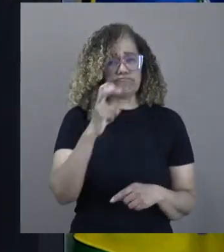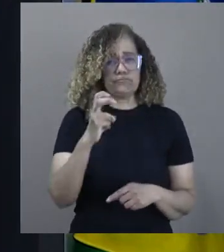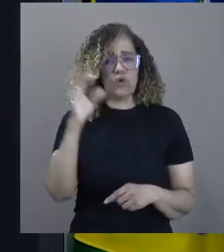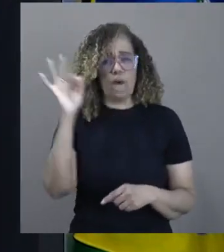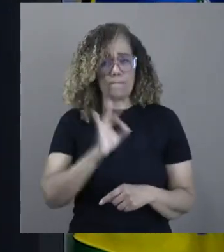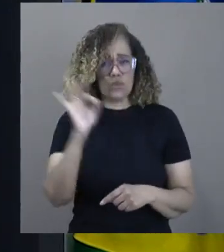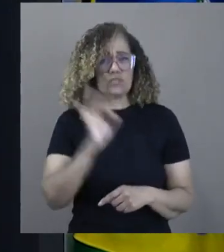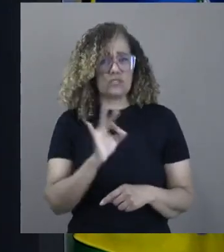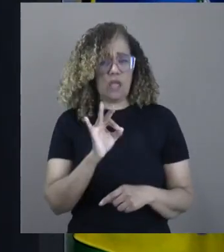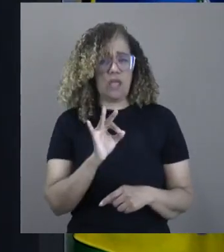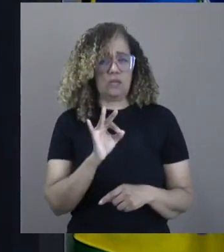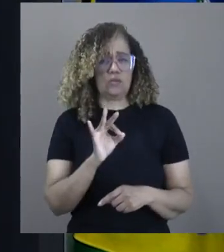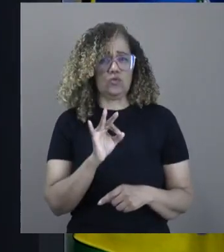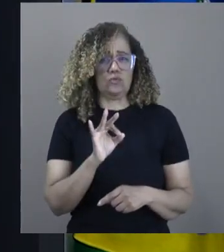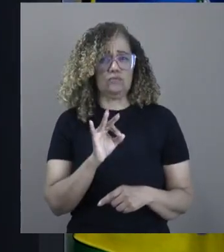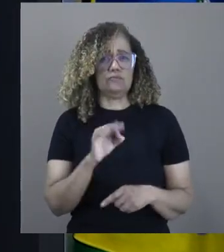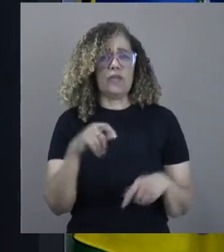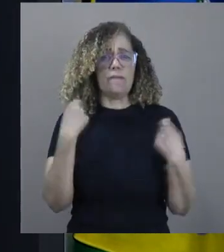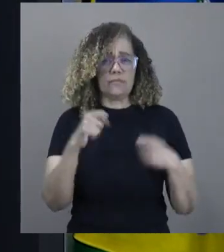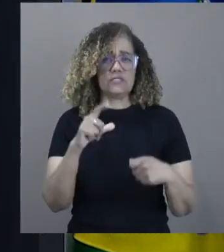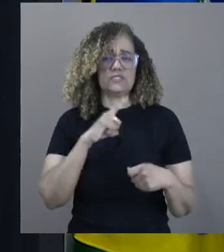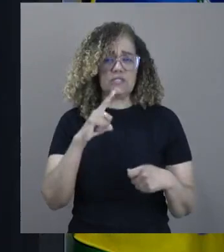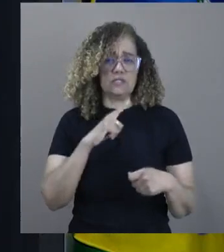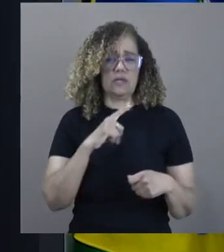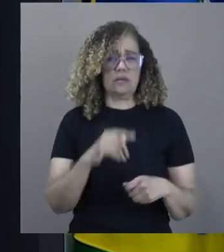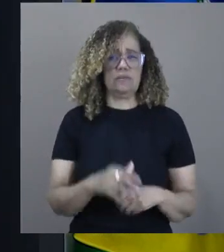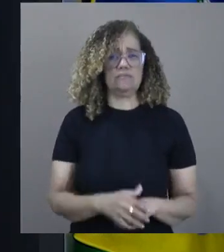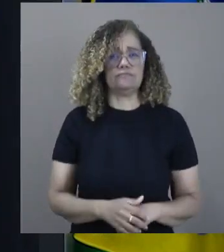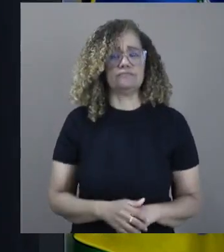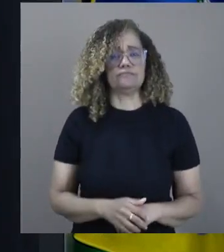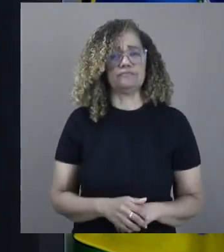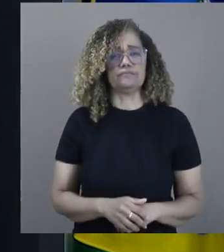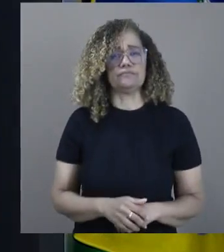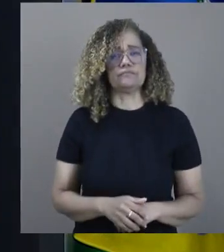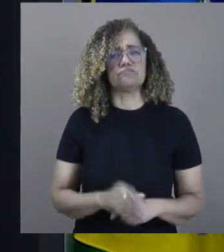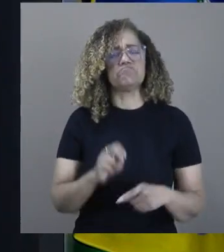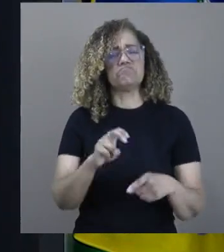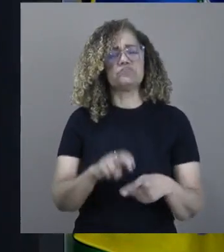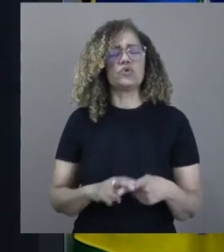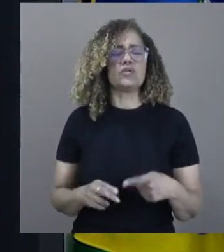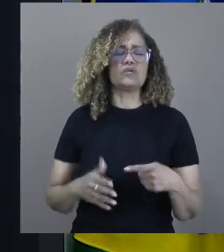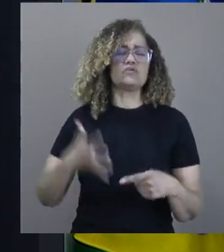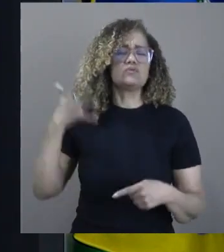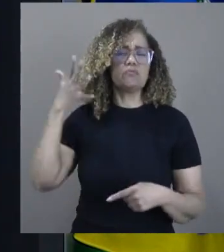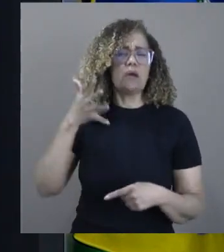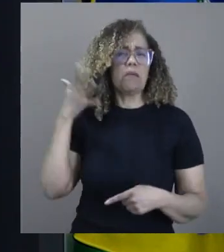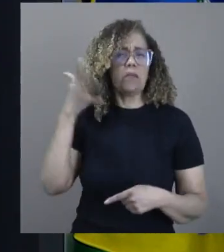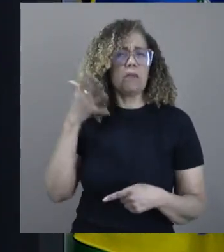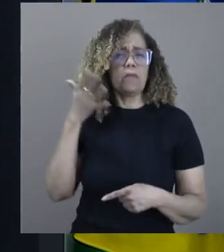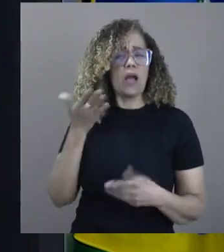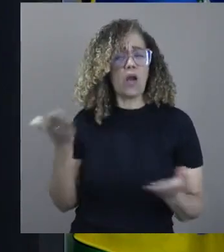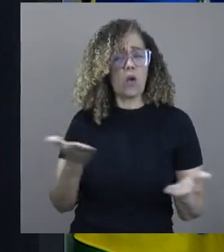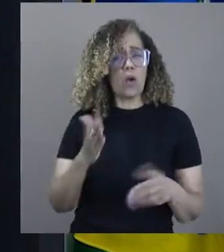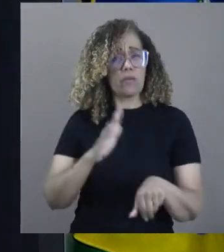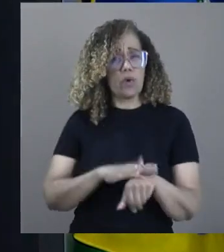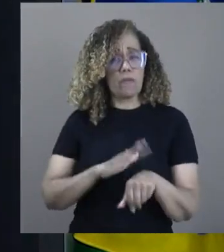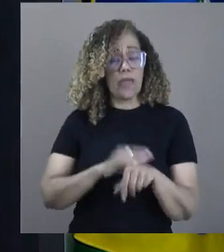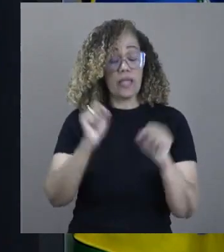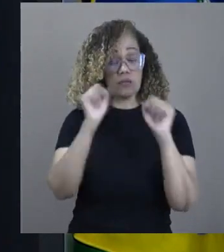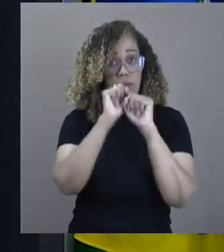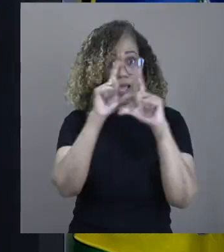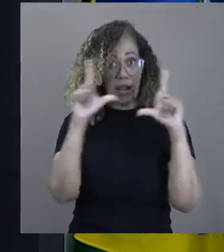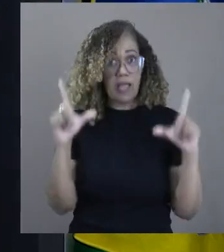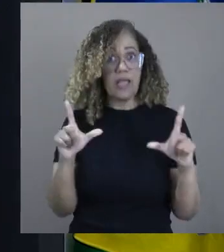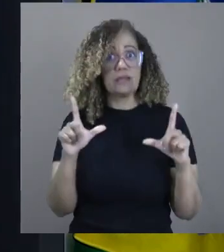fertilizantes nitrogenados. Portanto, esse discurso que faço nesse momento é um alerta e, ao mesmo